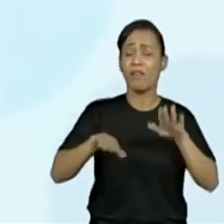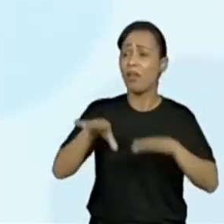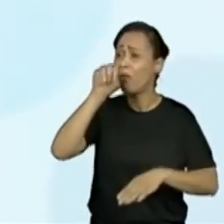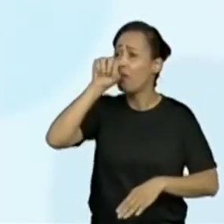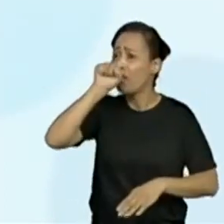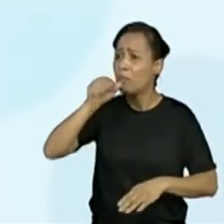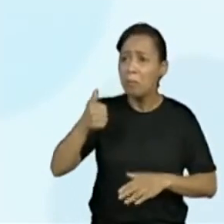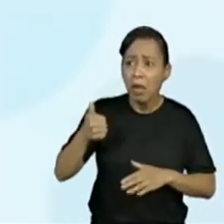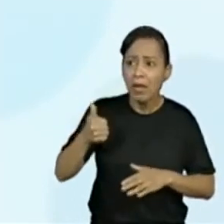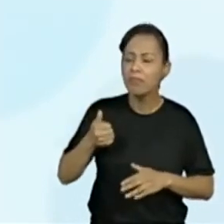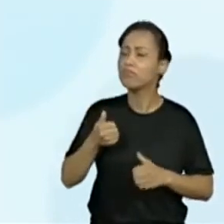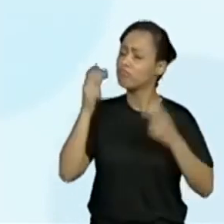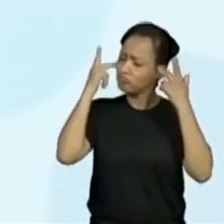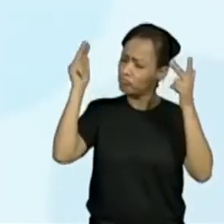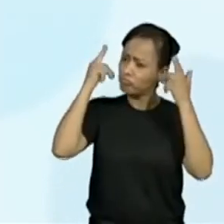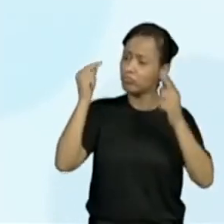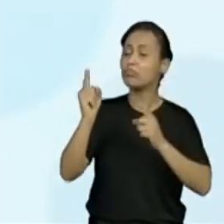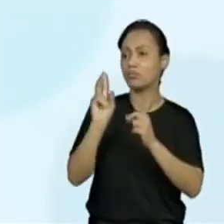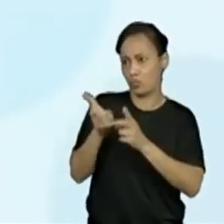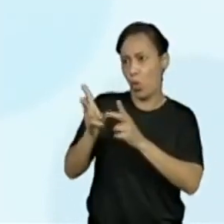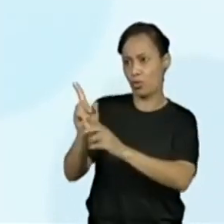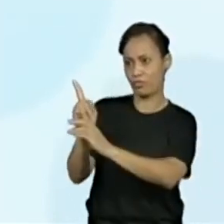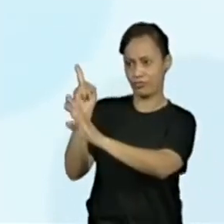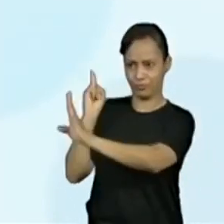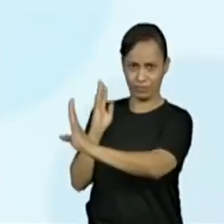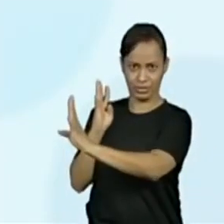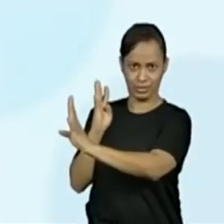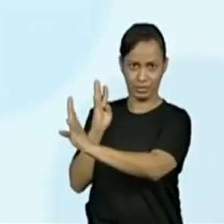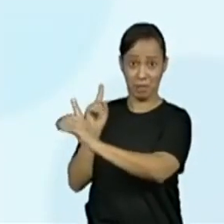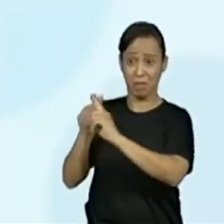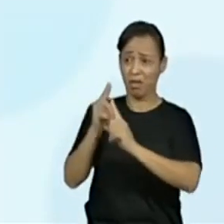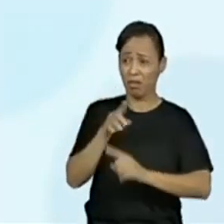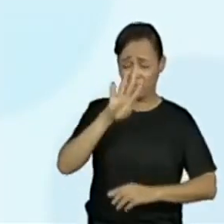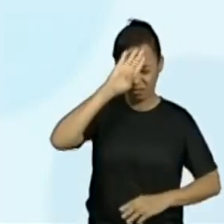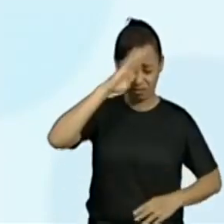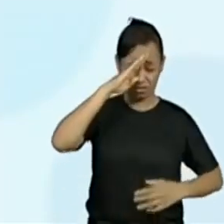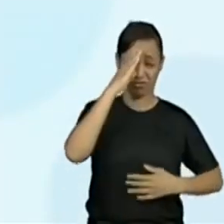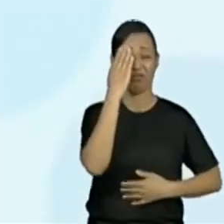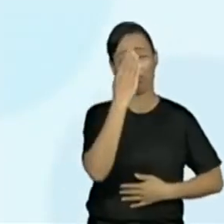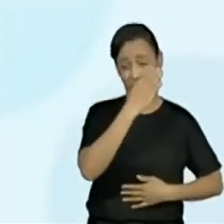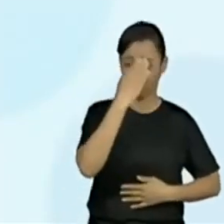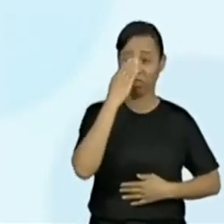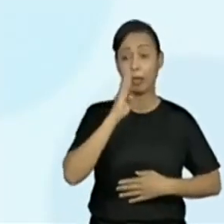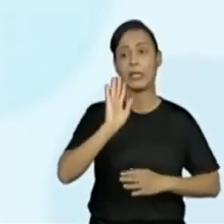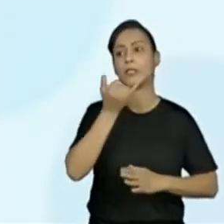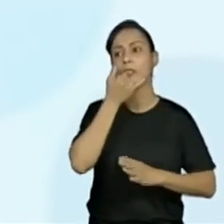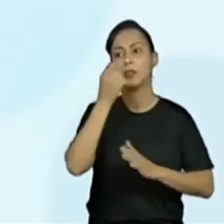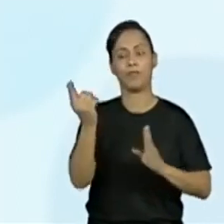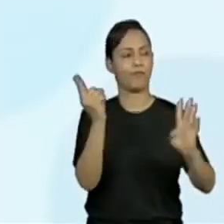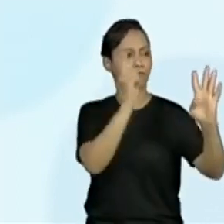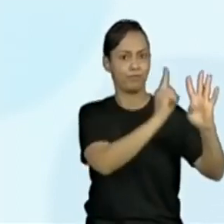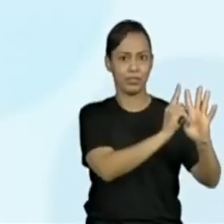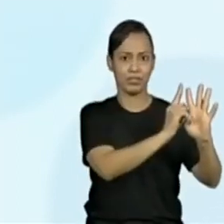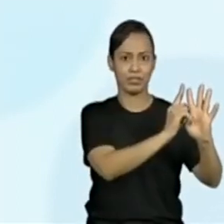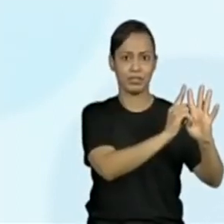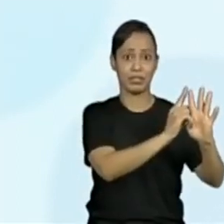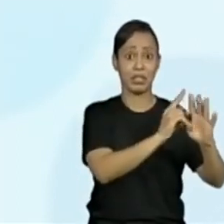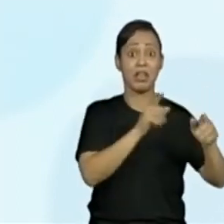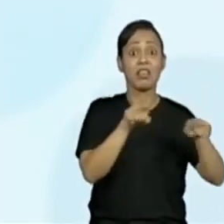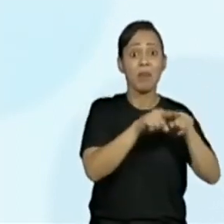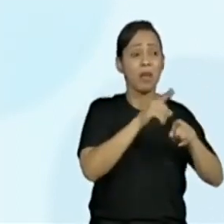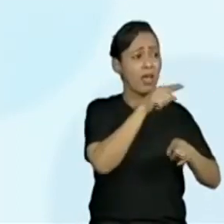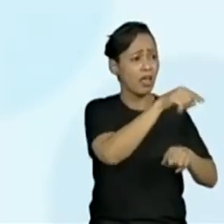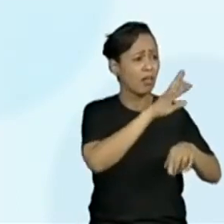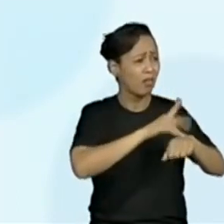Se a pessoa apresentar febre ou mal, estado geral, deve ser adiada a vacinação